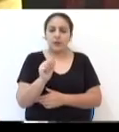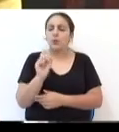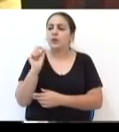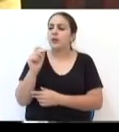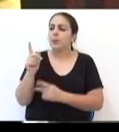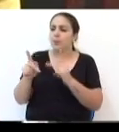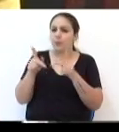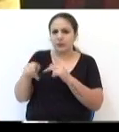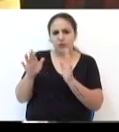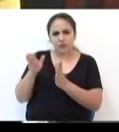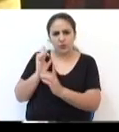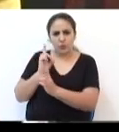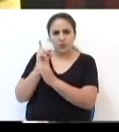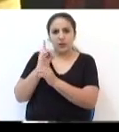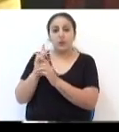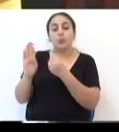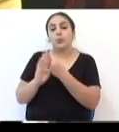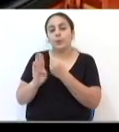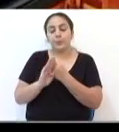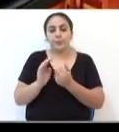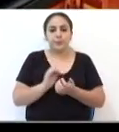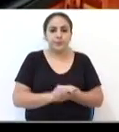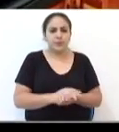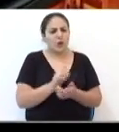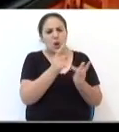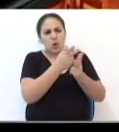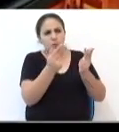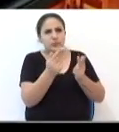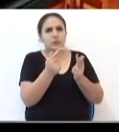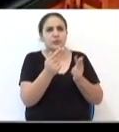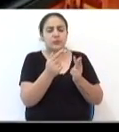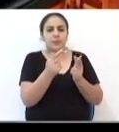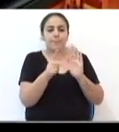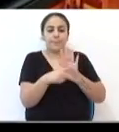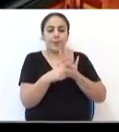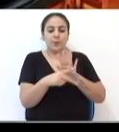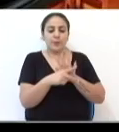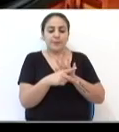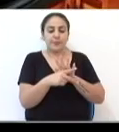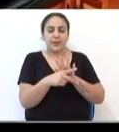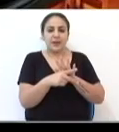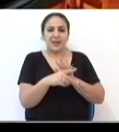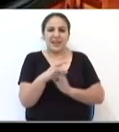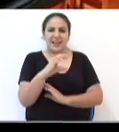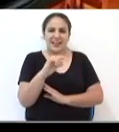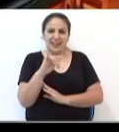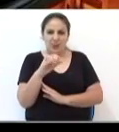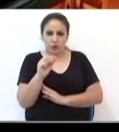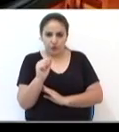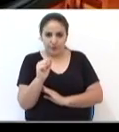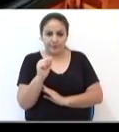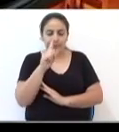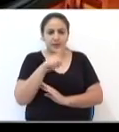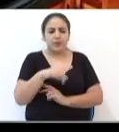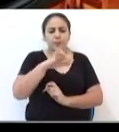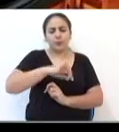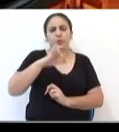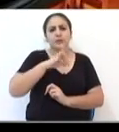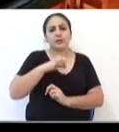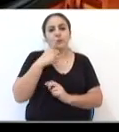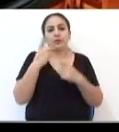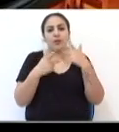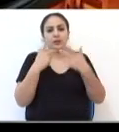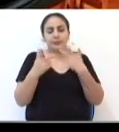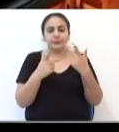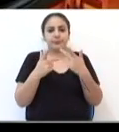deve esperar para encontrar no Bourbon Shopping? algumas coisas, Cláudia, importantes nessa, vamos chamar nas